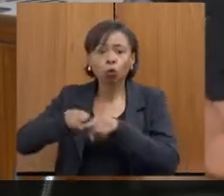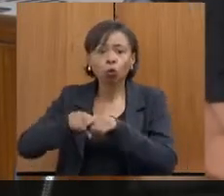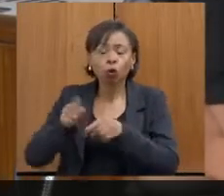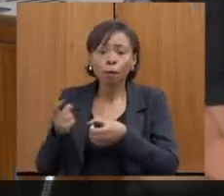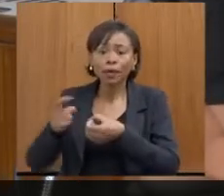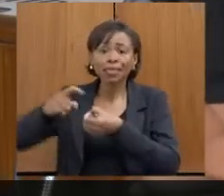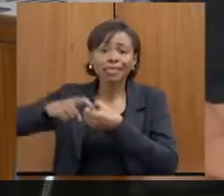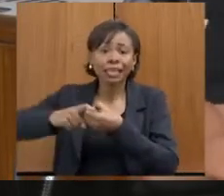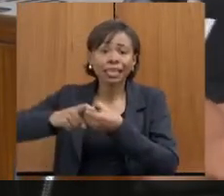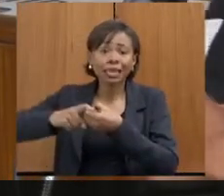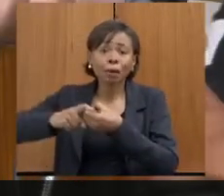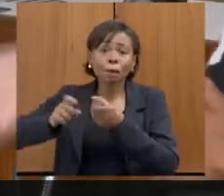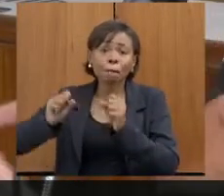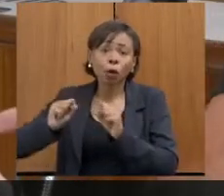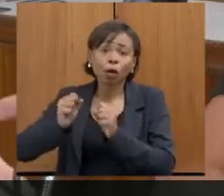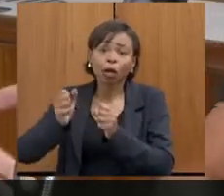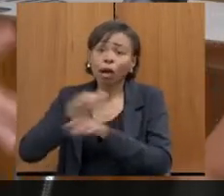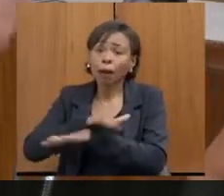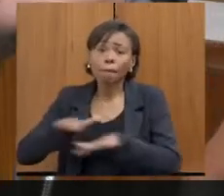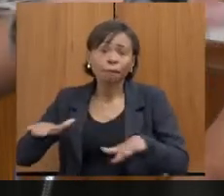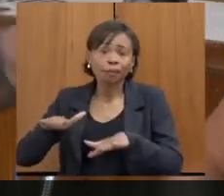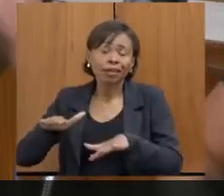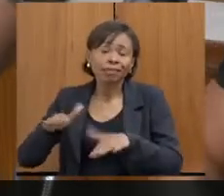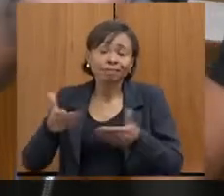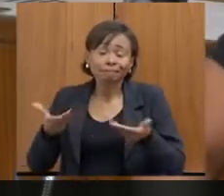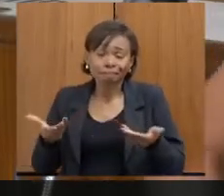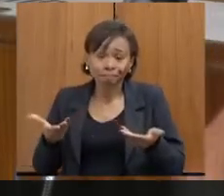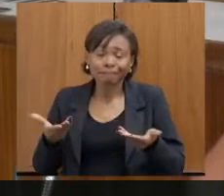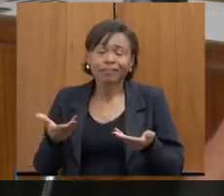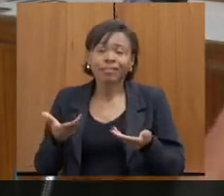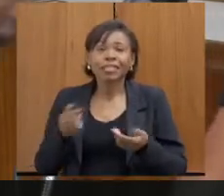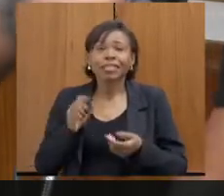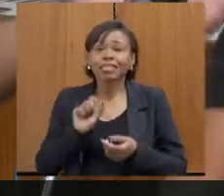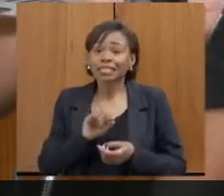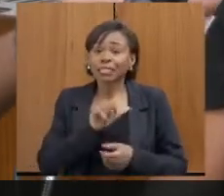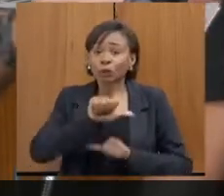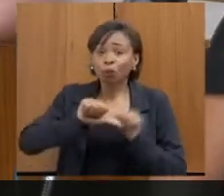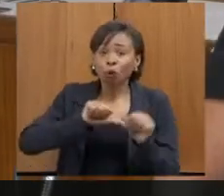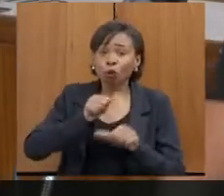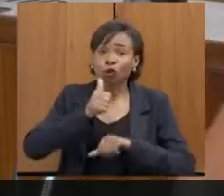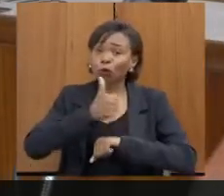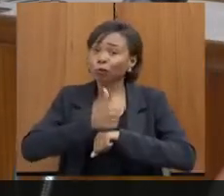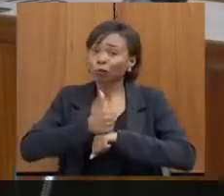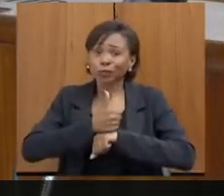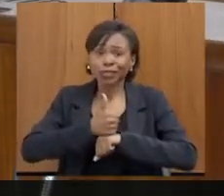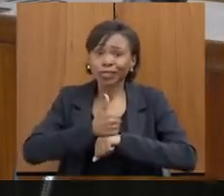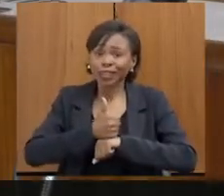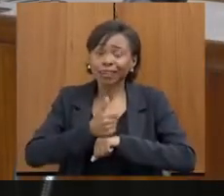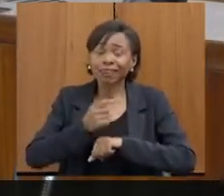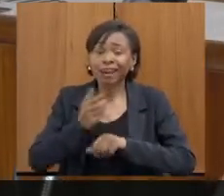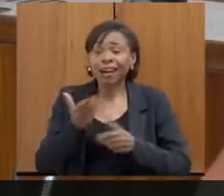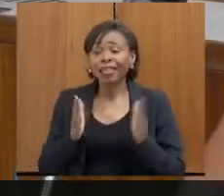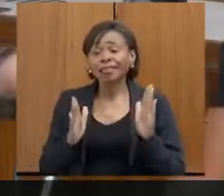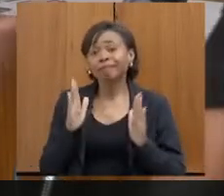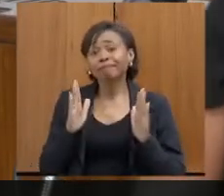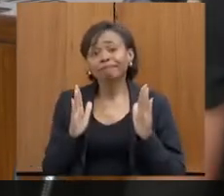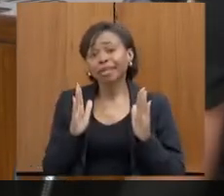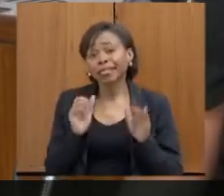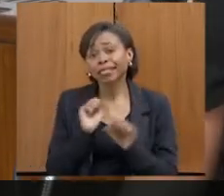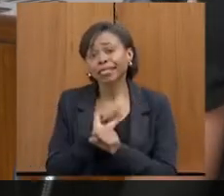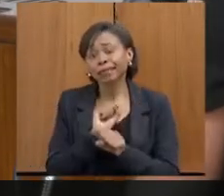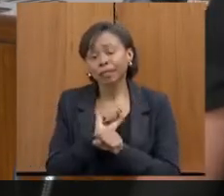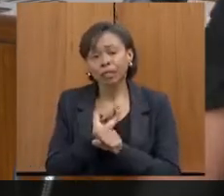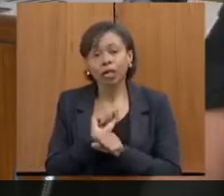Ele pode não existir, troca uma gestão, e não tem. E, assim, até que, enquanto a doutora quiser a gente, lá a gente vai estar em